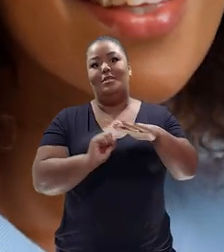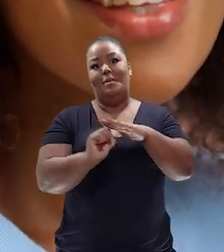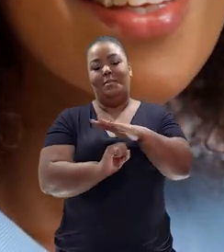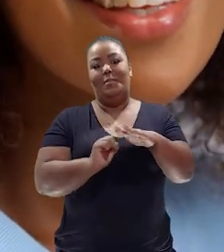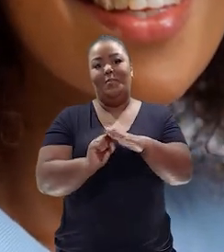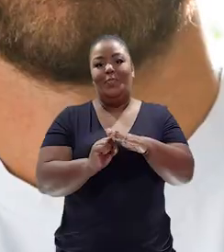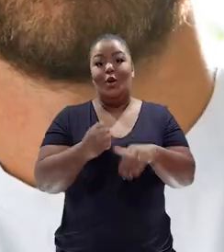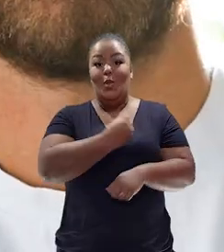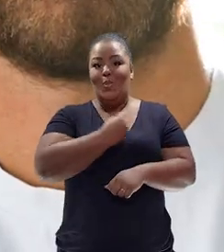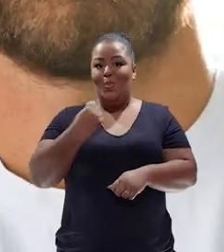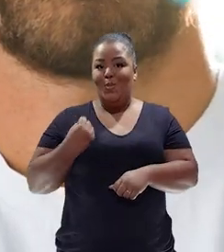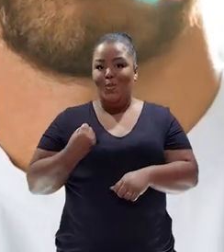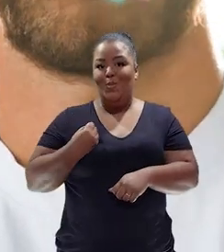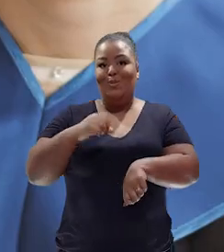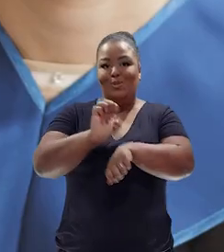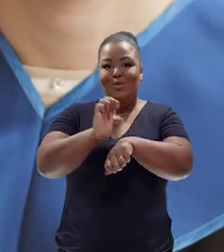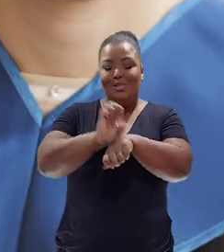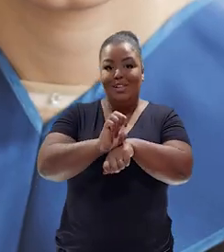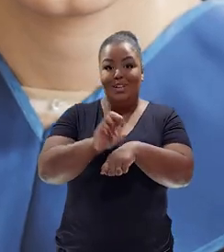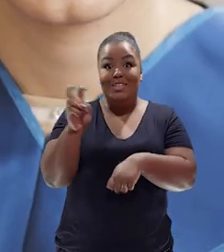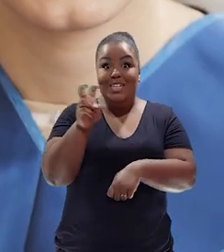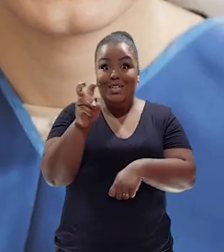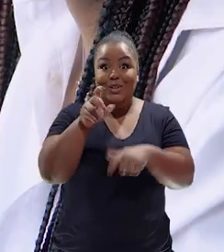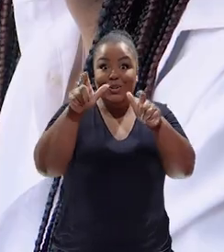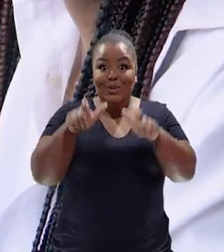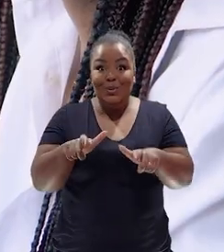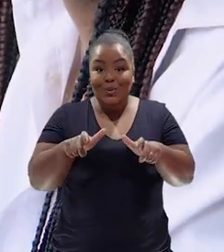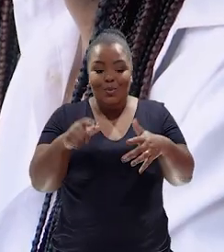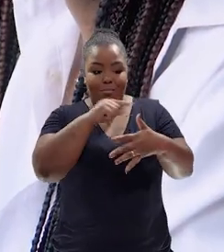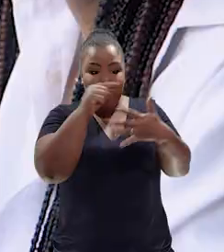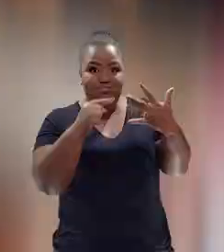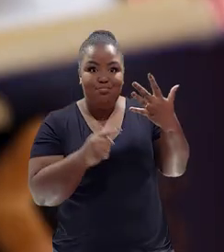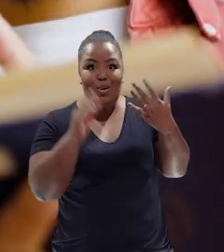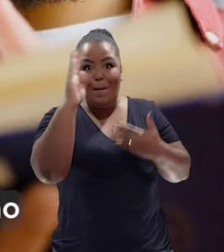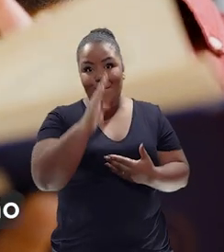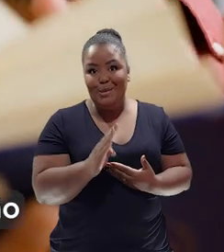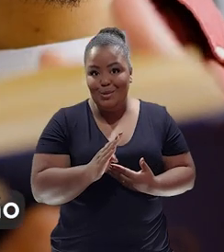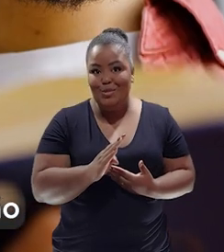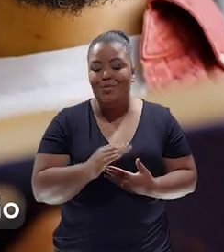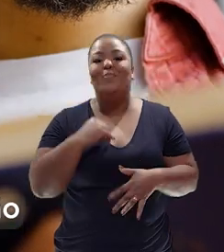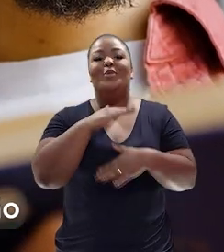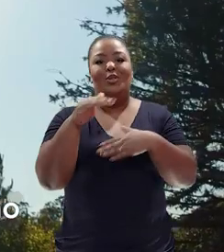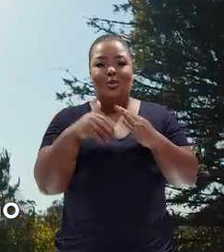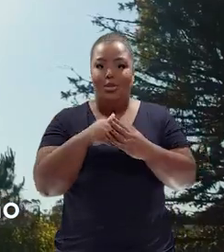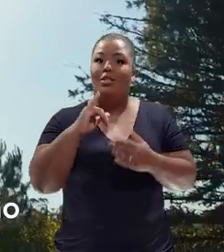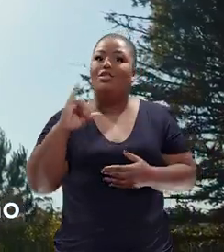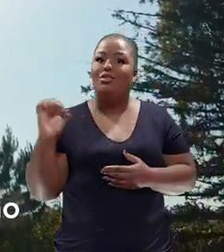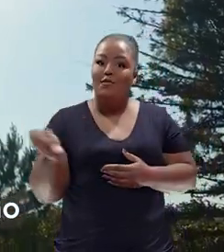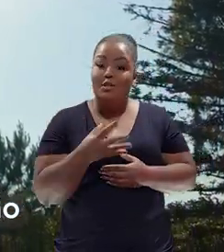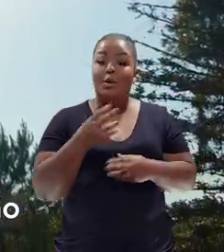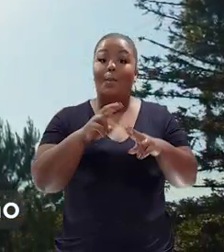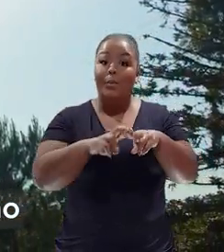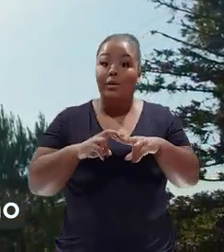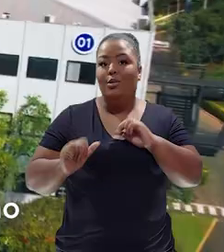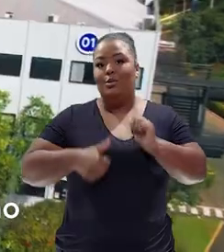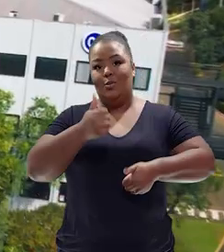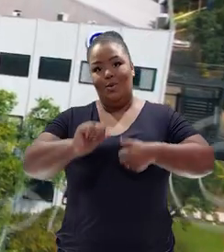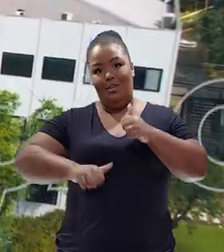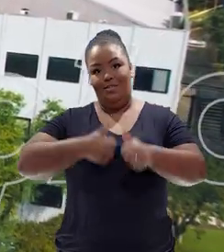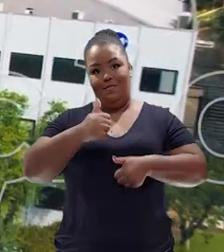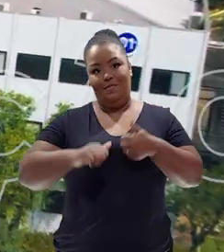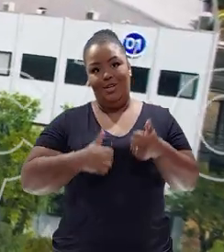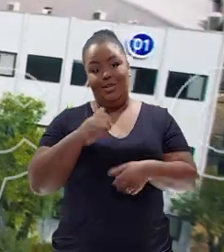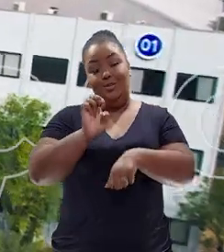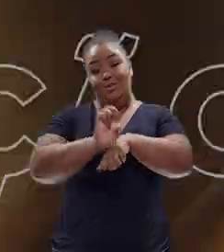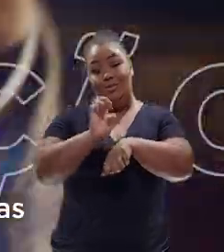Número que coloca o estado em quinto lugar no ranking nacional. Toda essa inovação se deve muito à qualificação